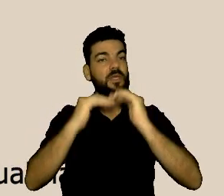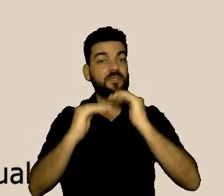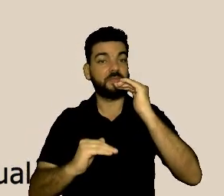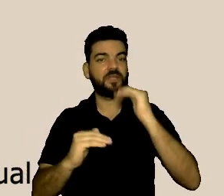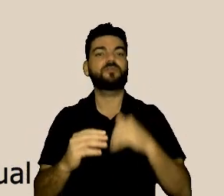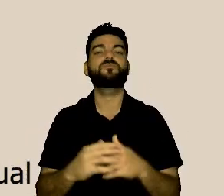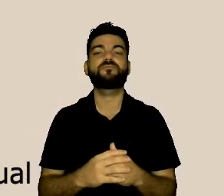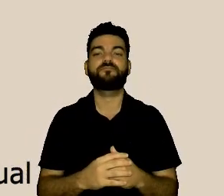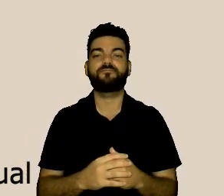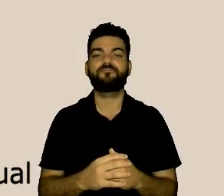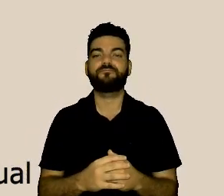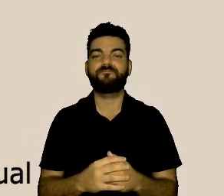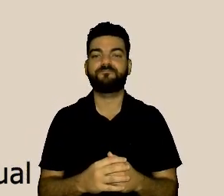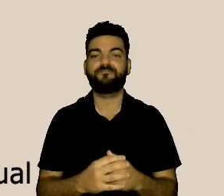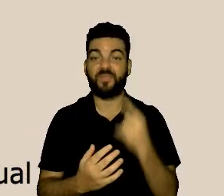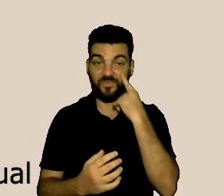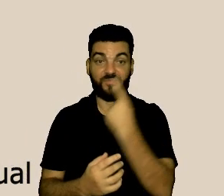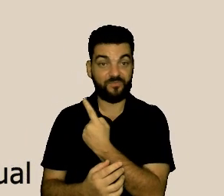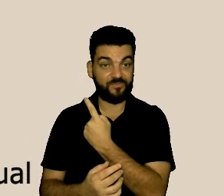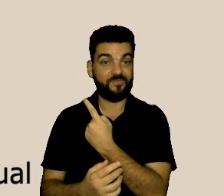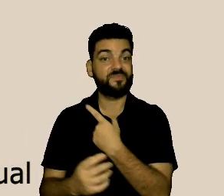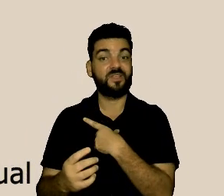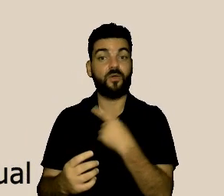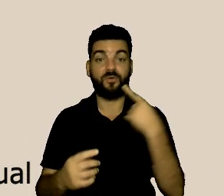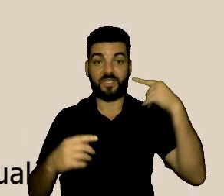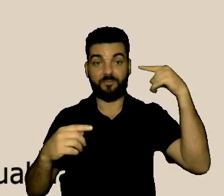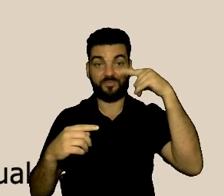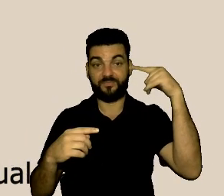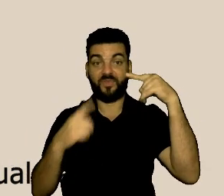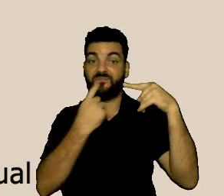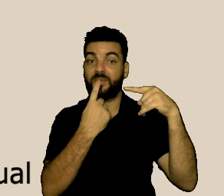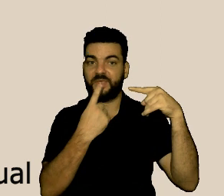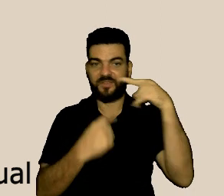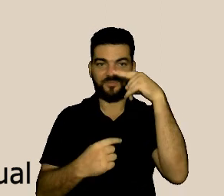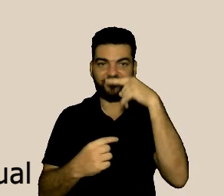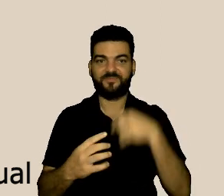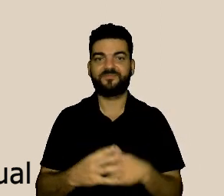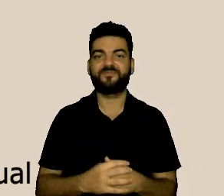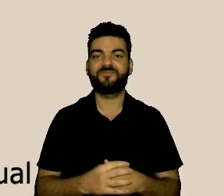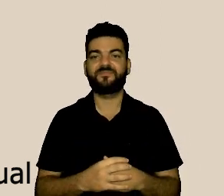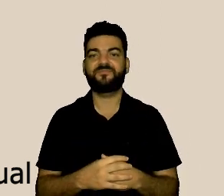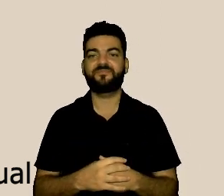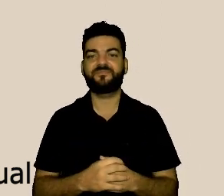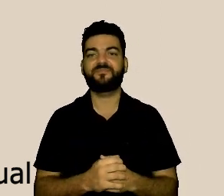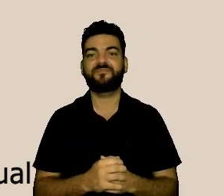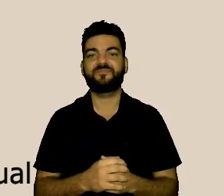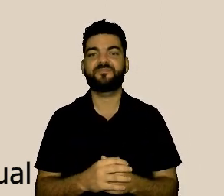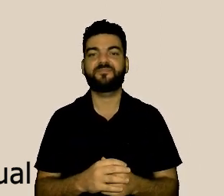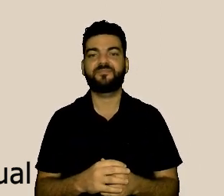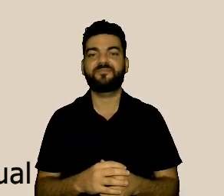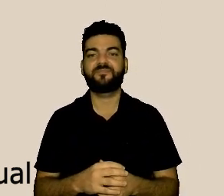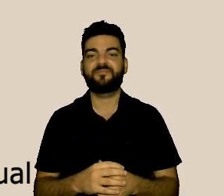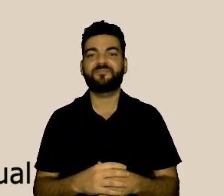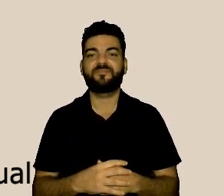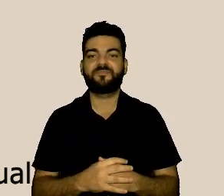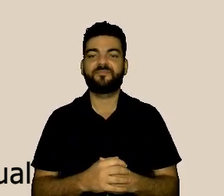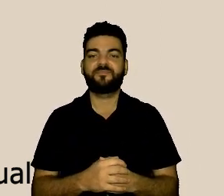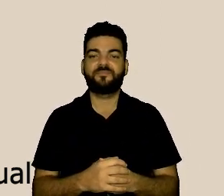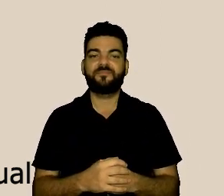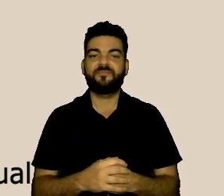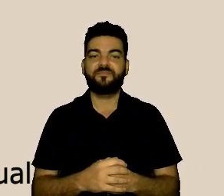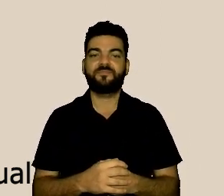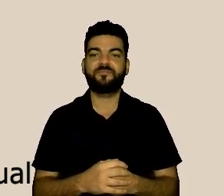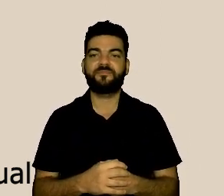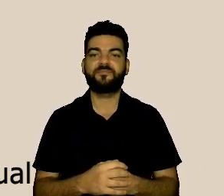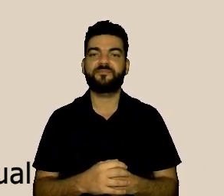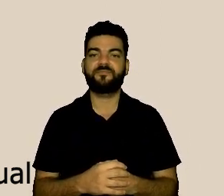vermelha. Próxima, por favor. E aqui, para finalizar, os tipos de assédio que nós temos